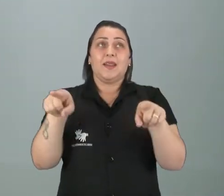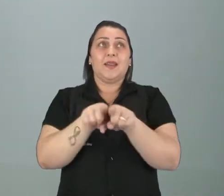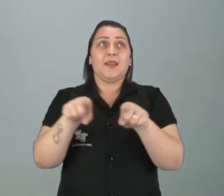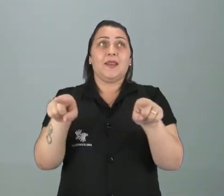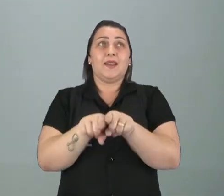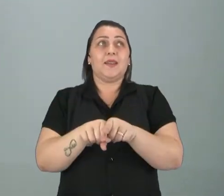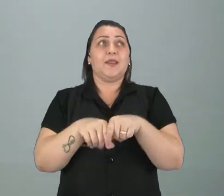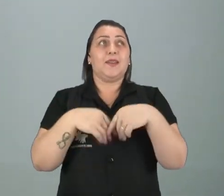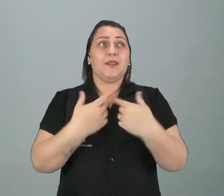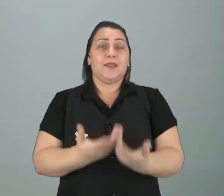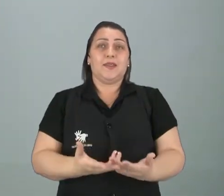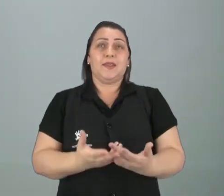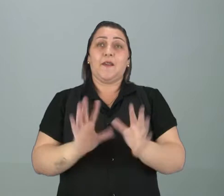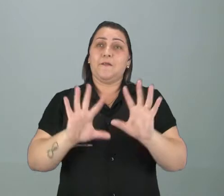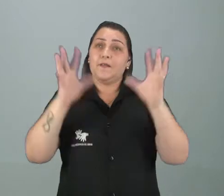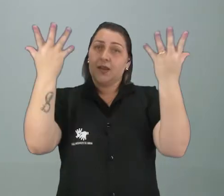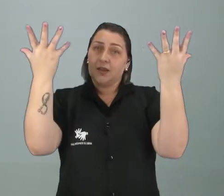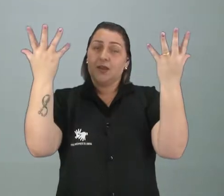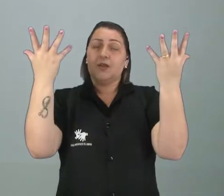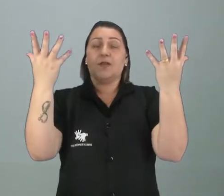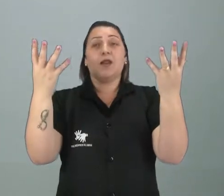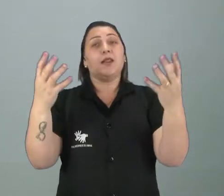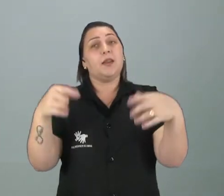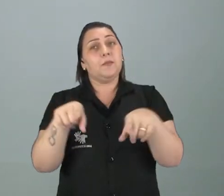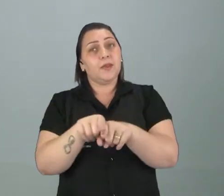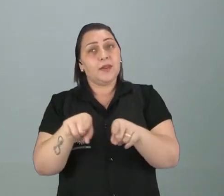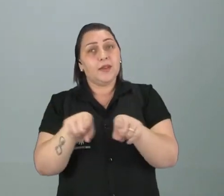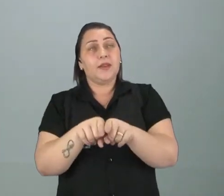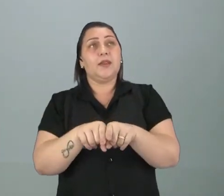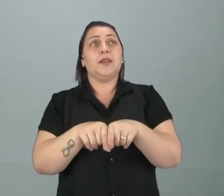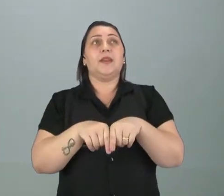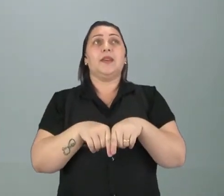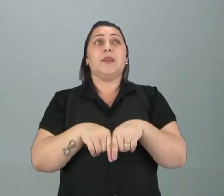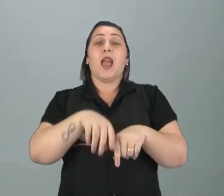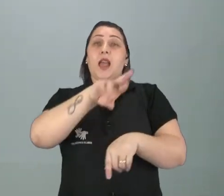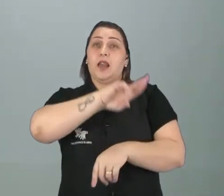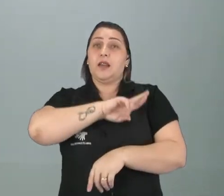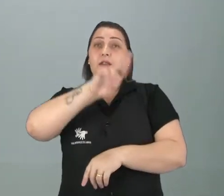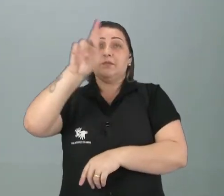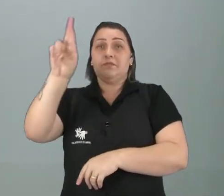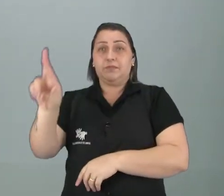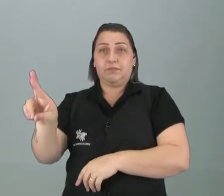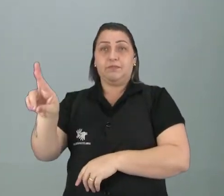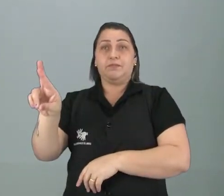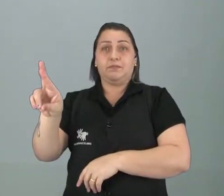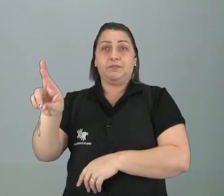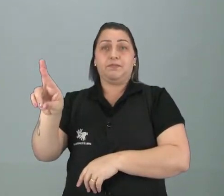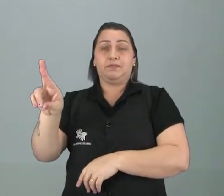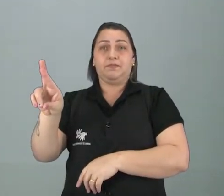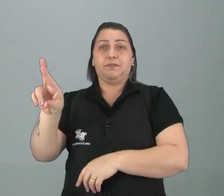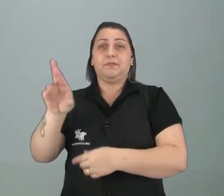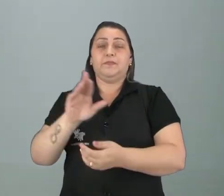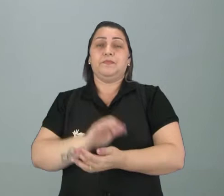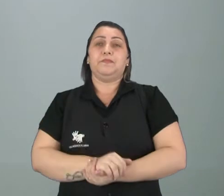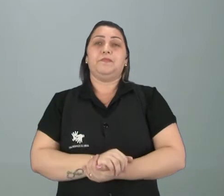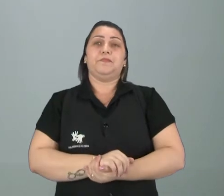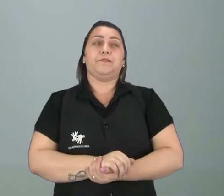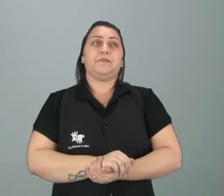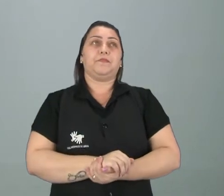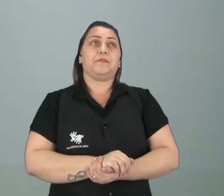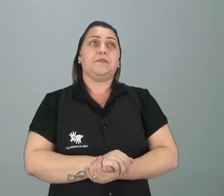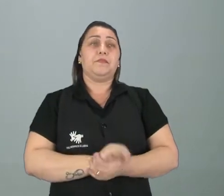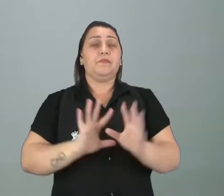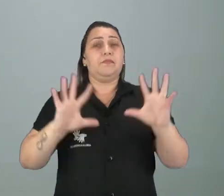a parte festiva mesmo, como para a questão religiosa, né? Eles,